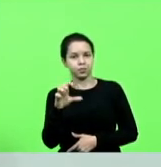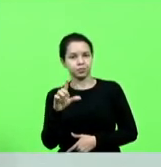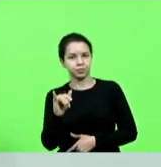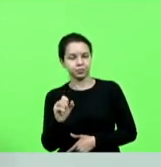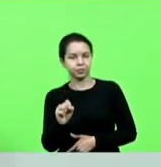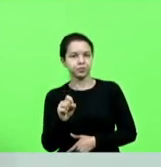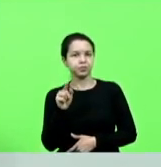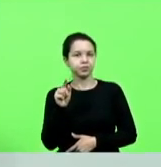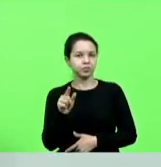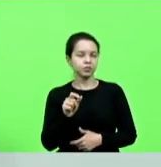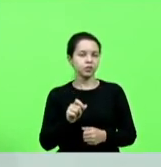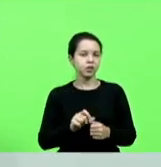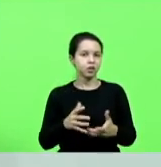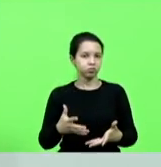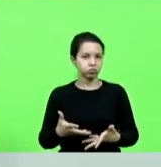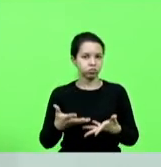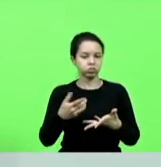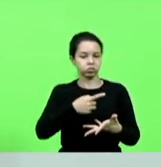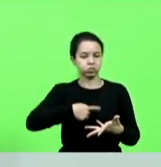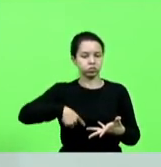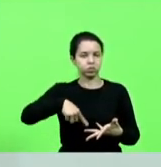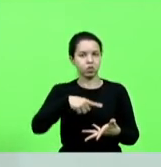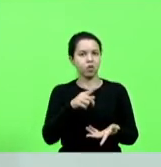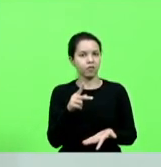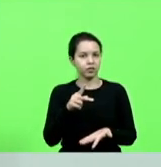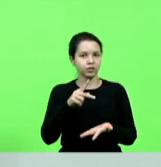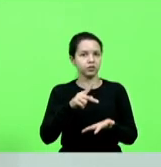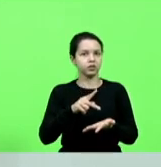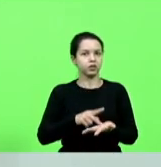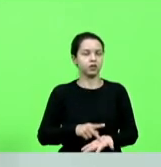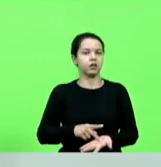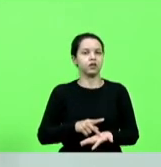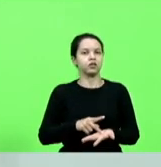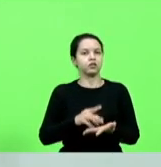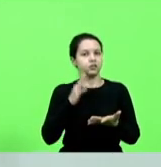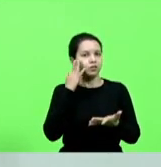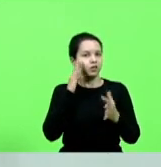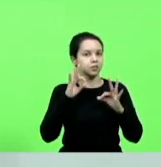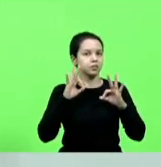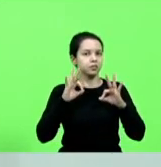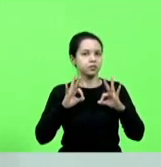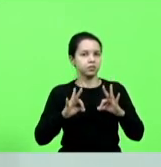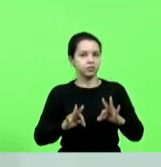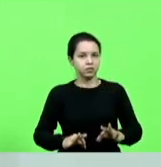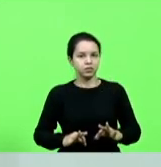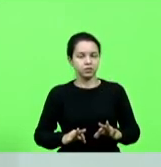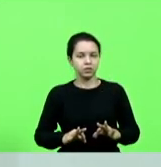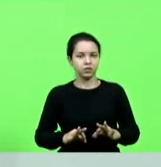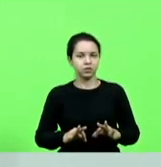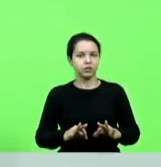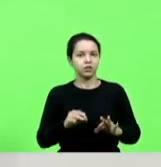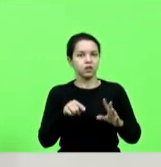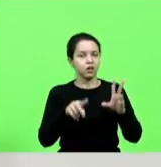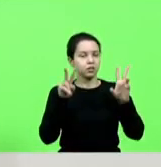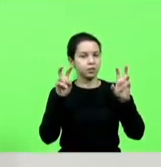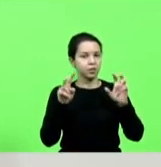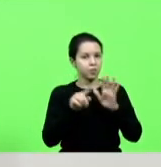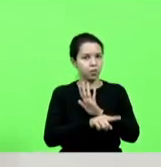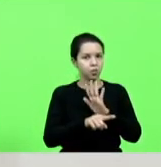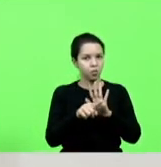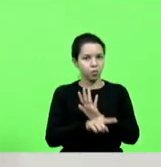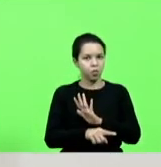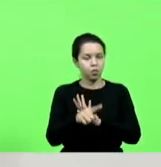a gente realmente ter mais certeza desses questionamentos que a gente vem